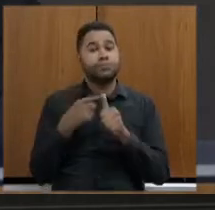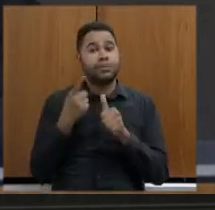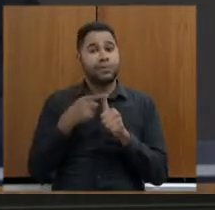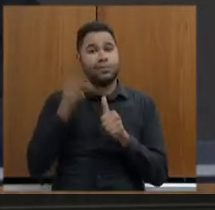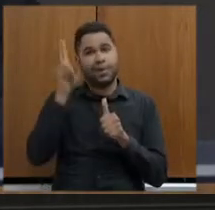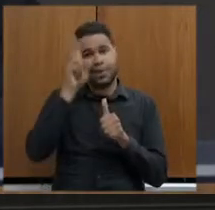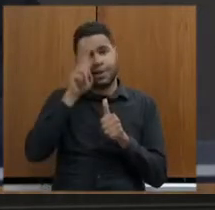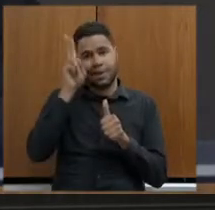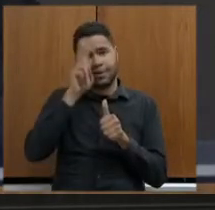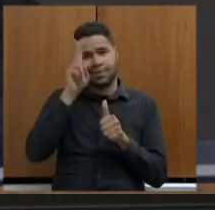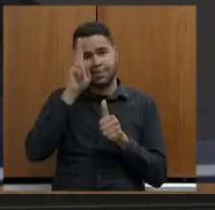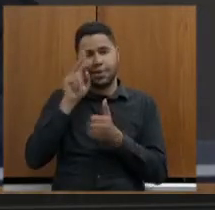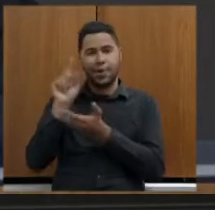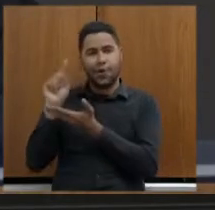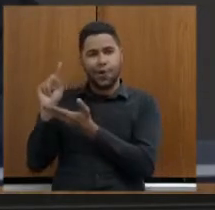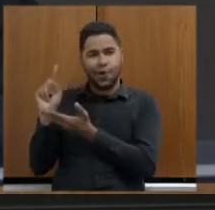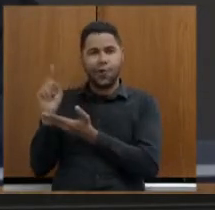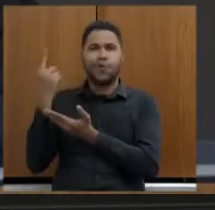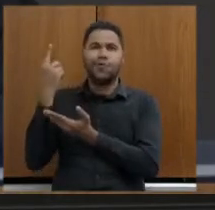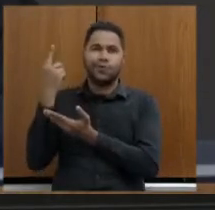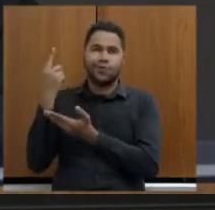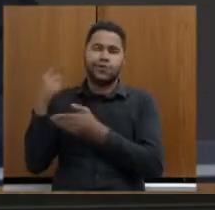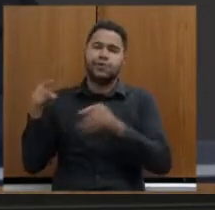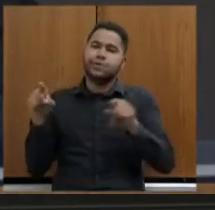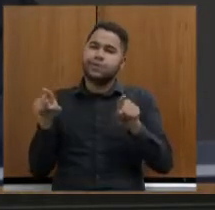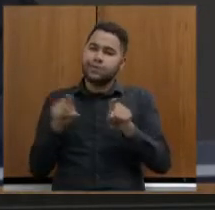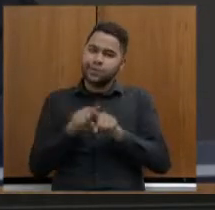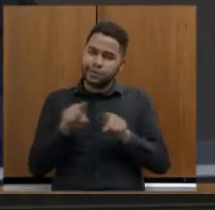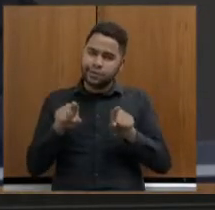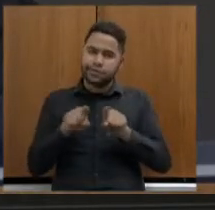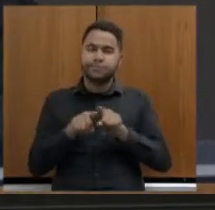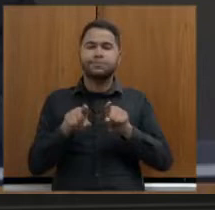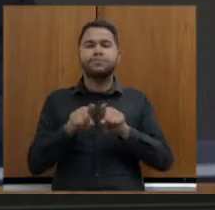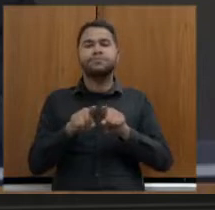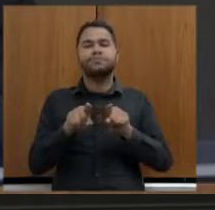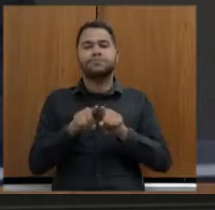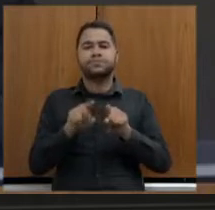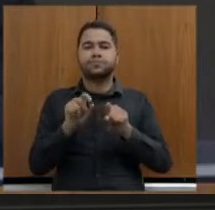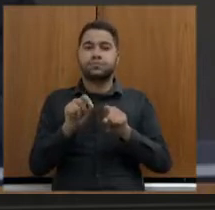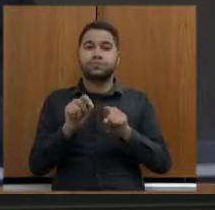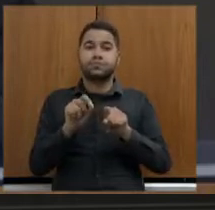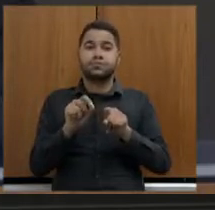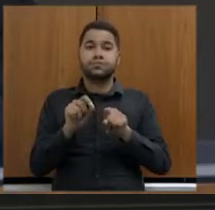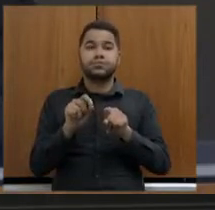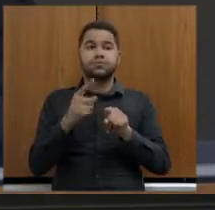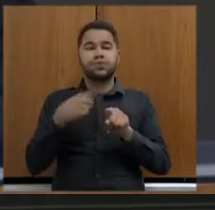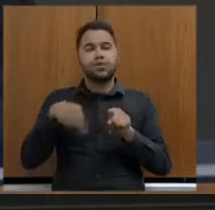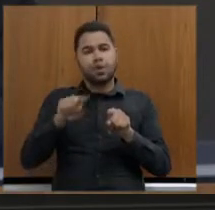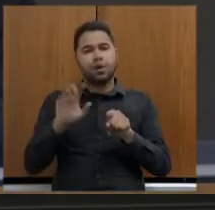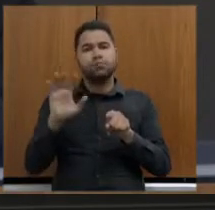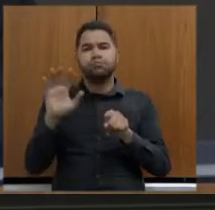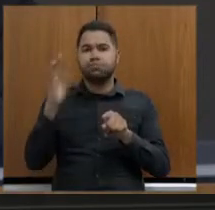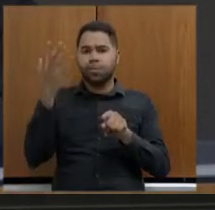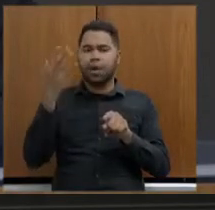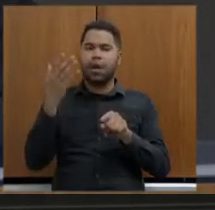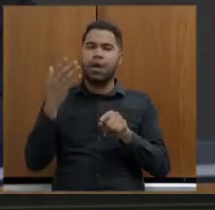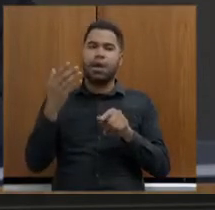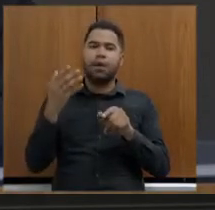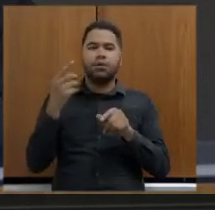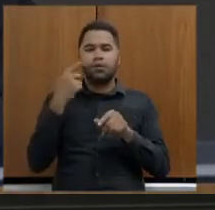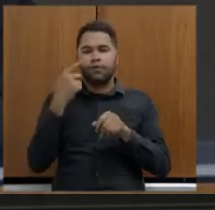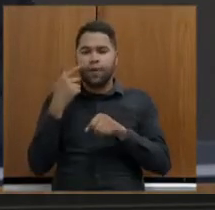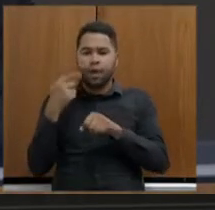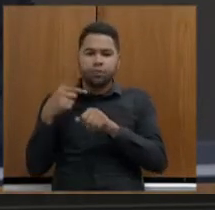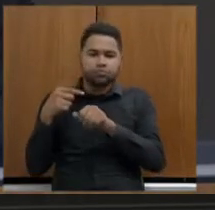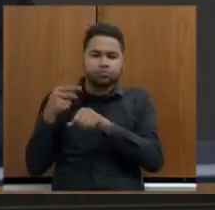desta origem, e o nosso, e estamos realizando a maior operação de buscas